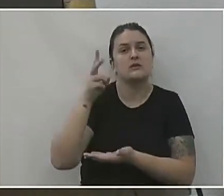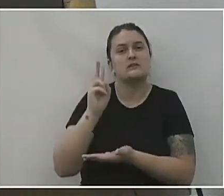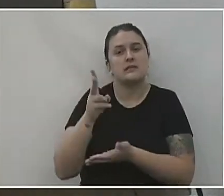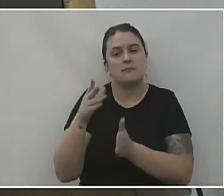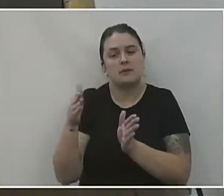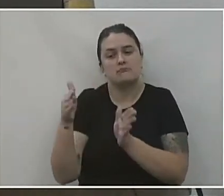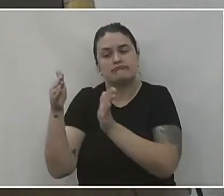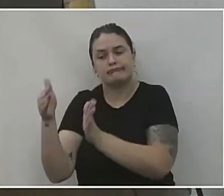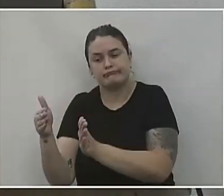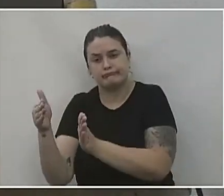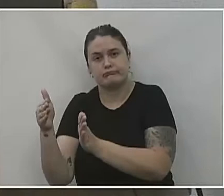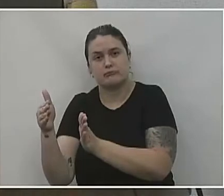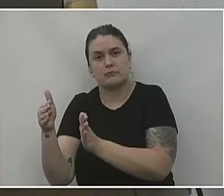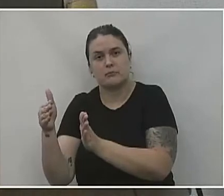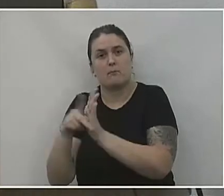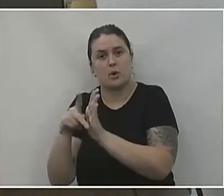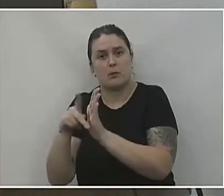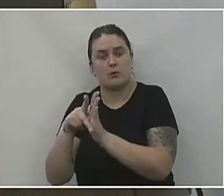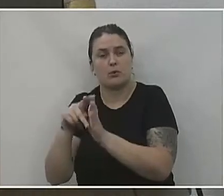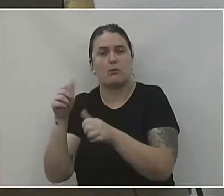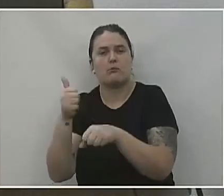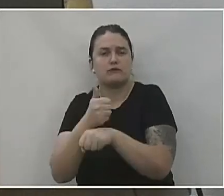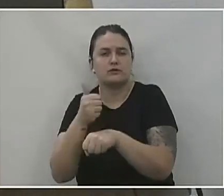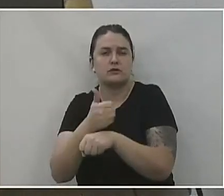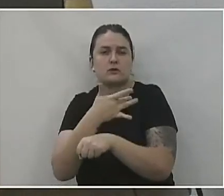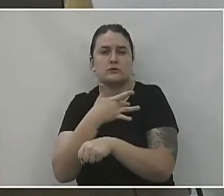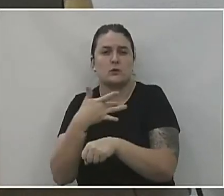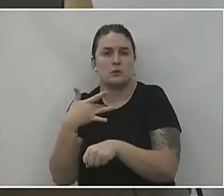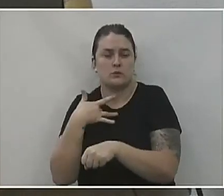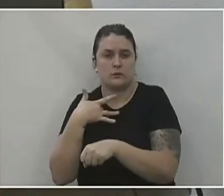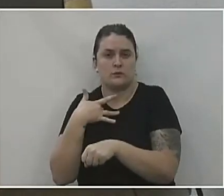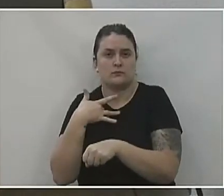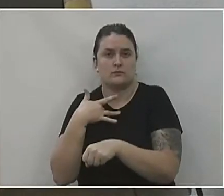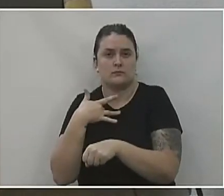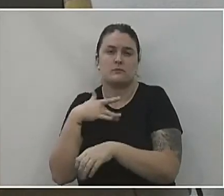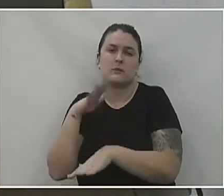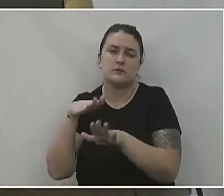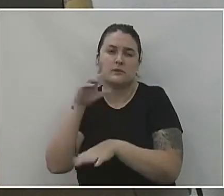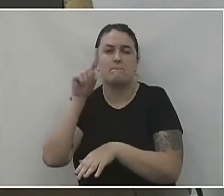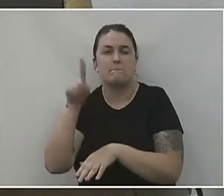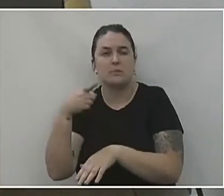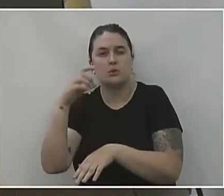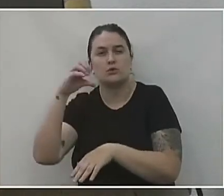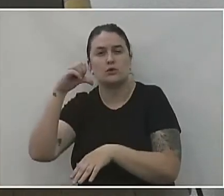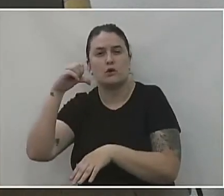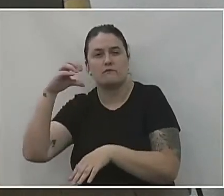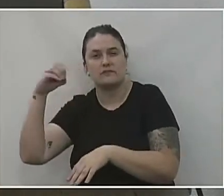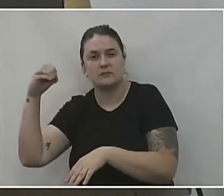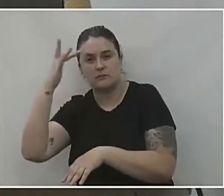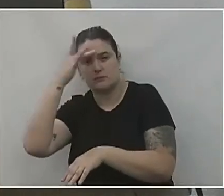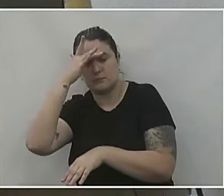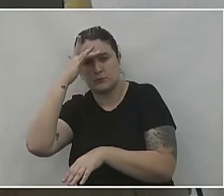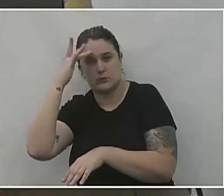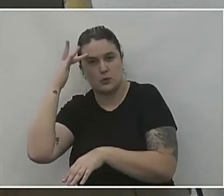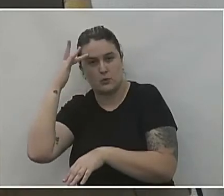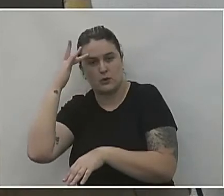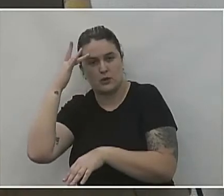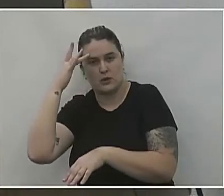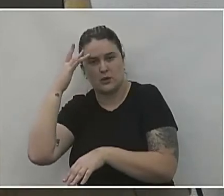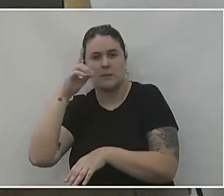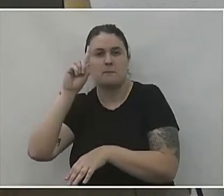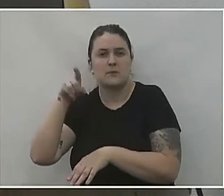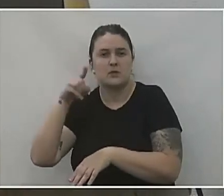pequena fatia de doses para os trabalhadores de saúde. A gente tem, acho que, em torno de 1.900 trabalhadores de saúde e até hoje 1